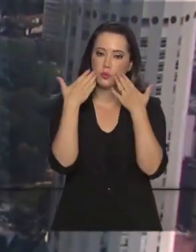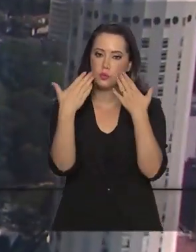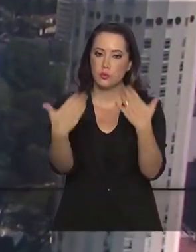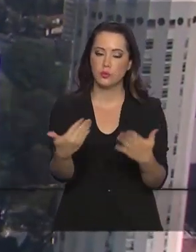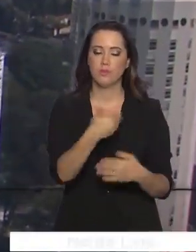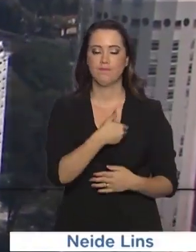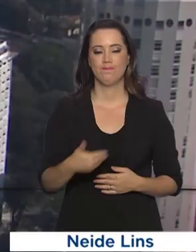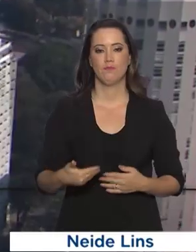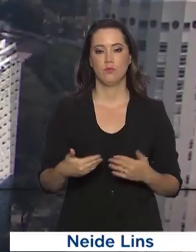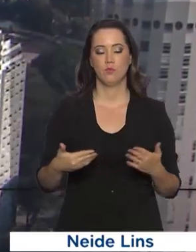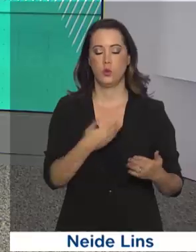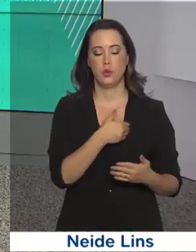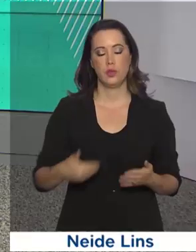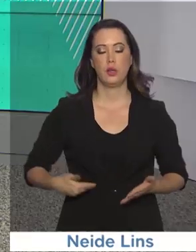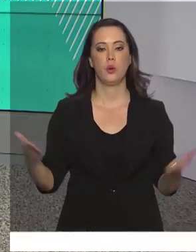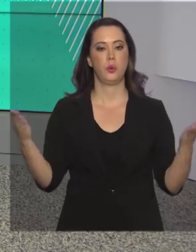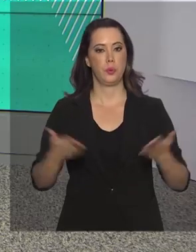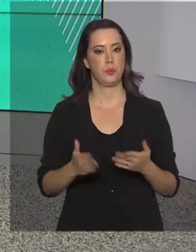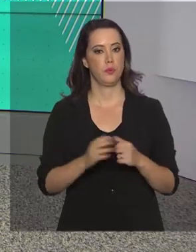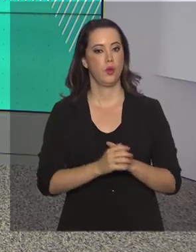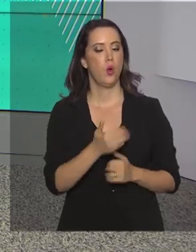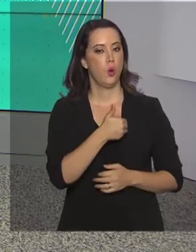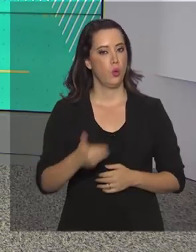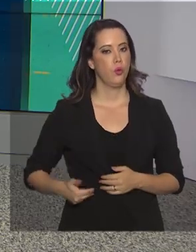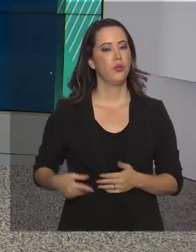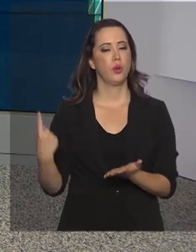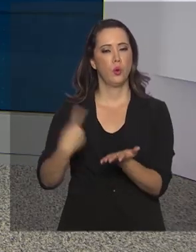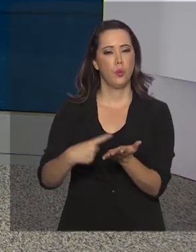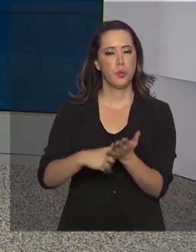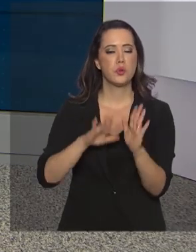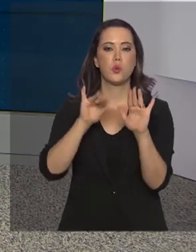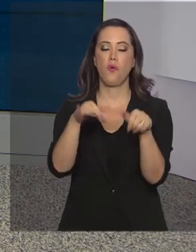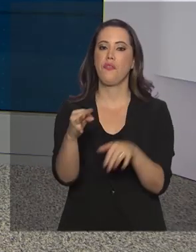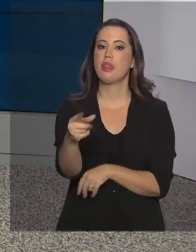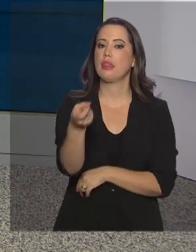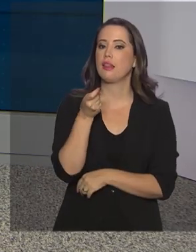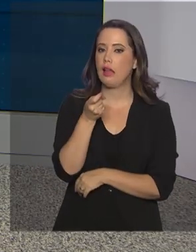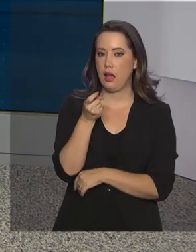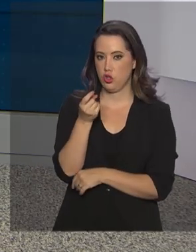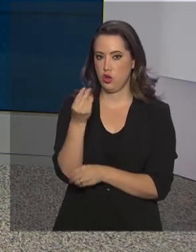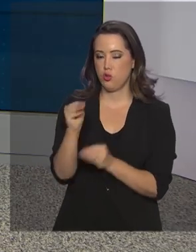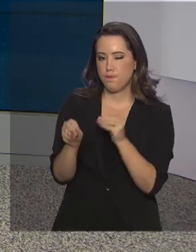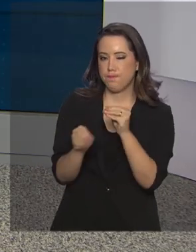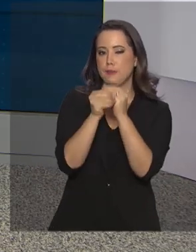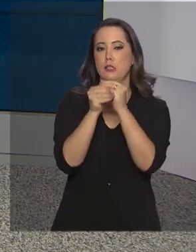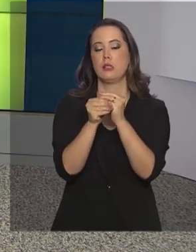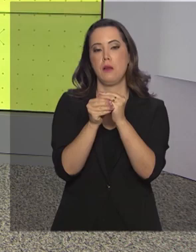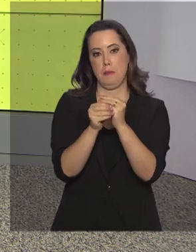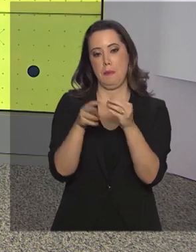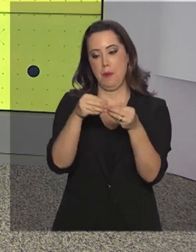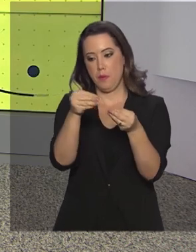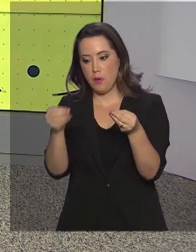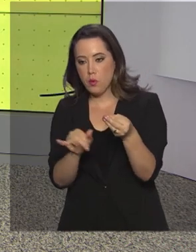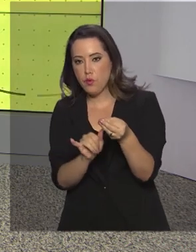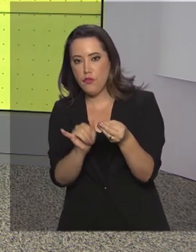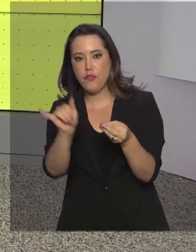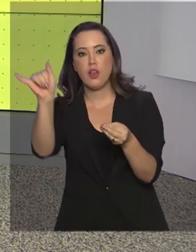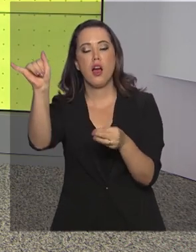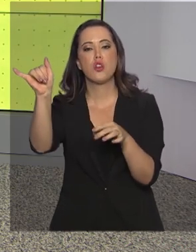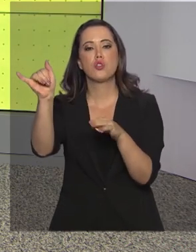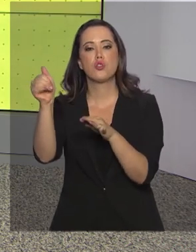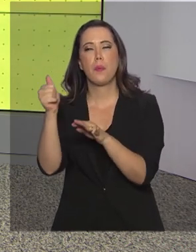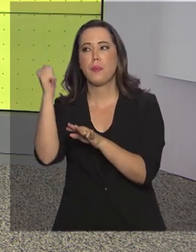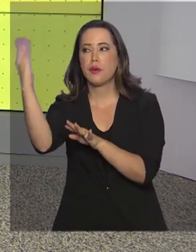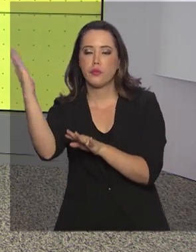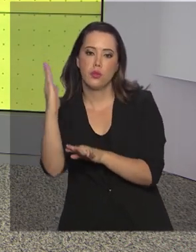O governo confirmou o fim da taxa adicional cobrada na tarifa de embarque para o exterior. A